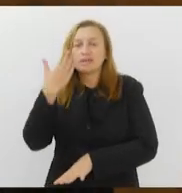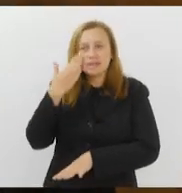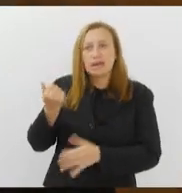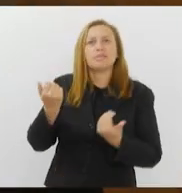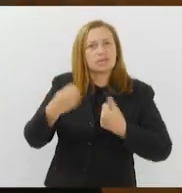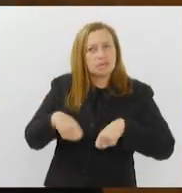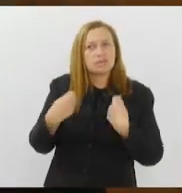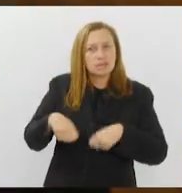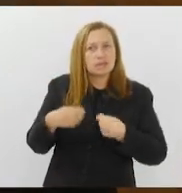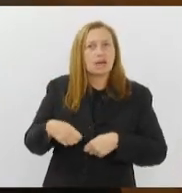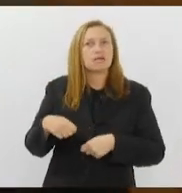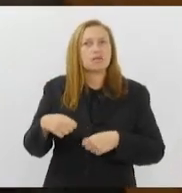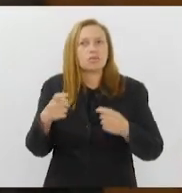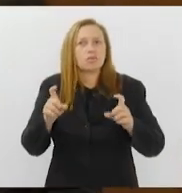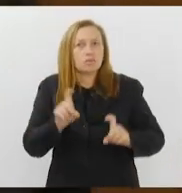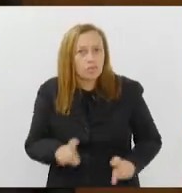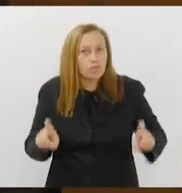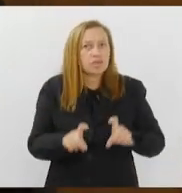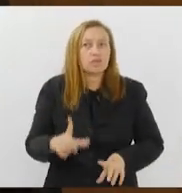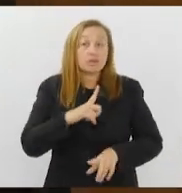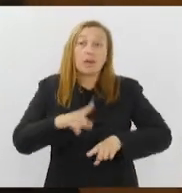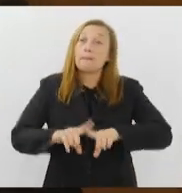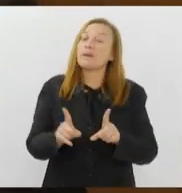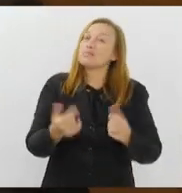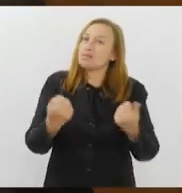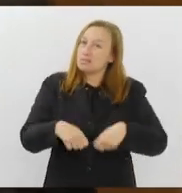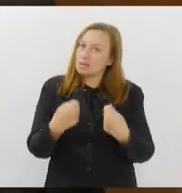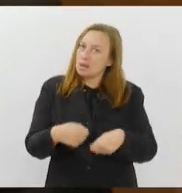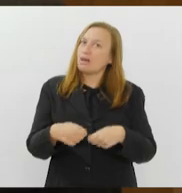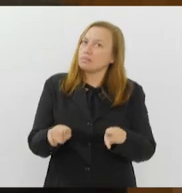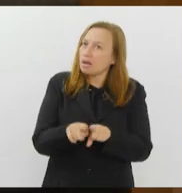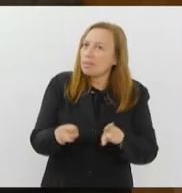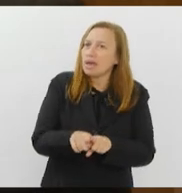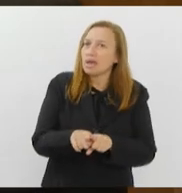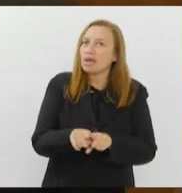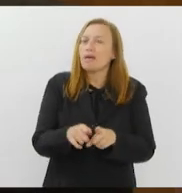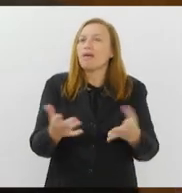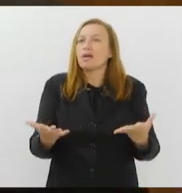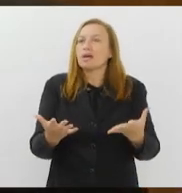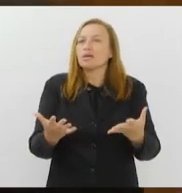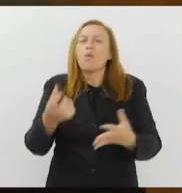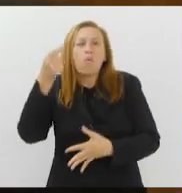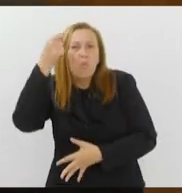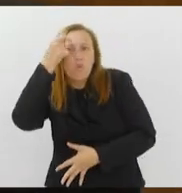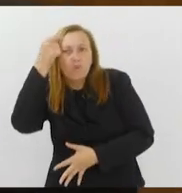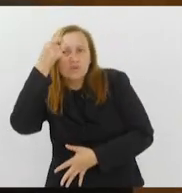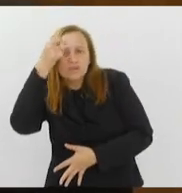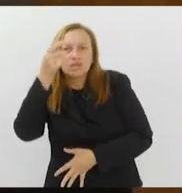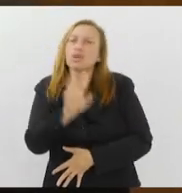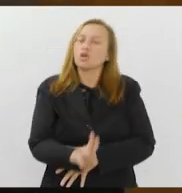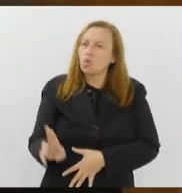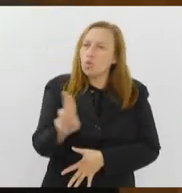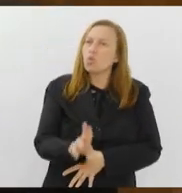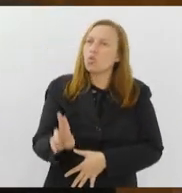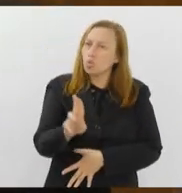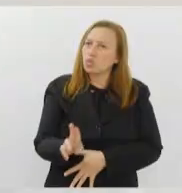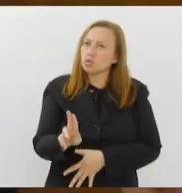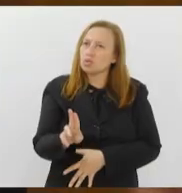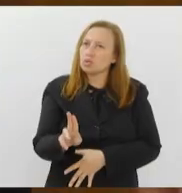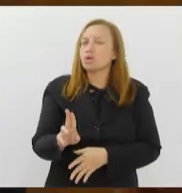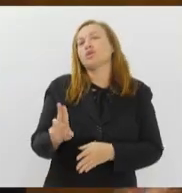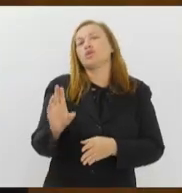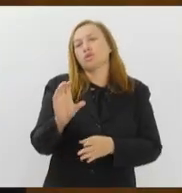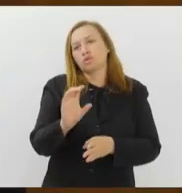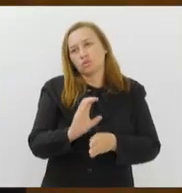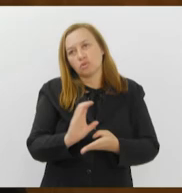na necessidade desses computadores, mas também se faz necessária essa conscientização e utilização pelos conselheiros.